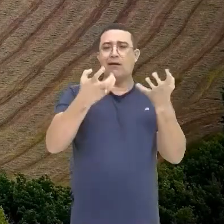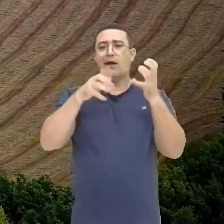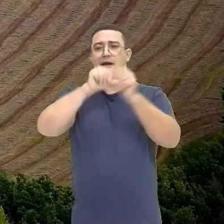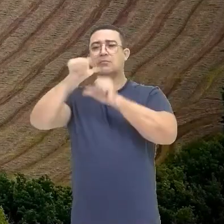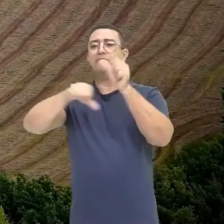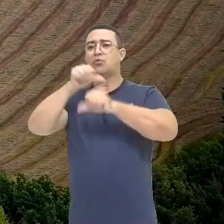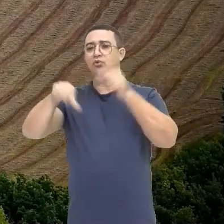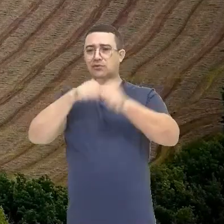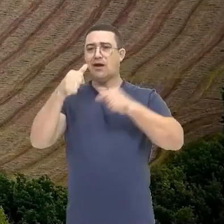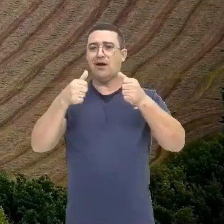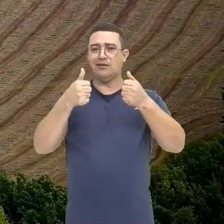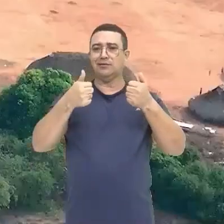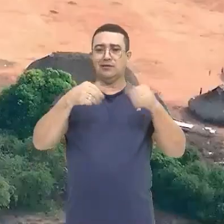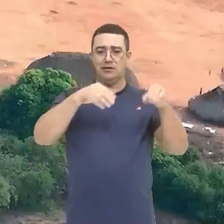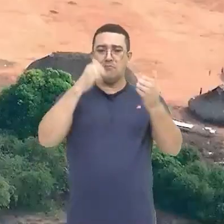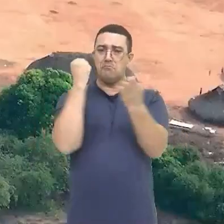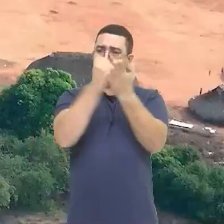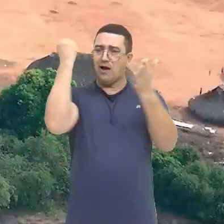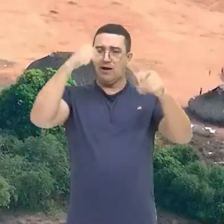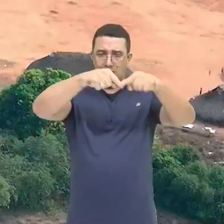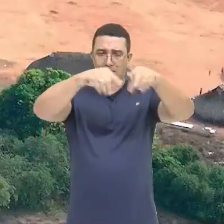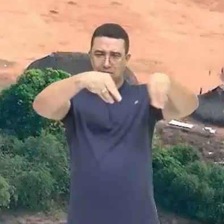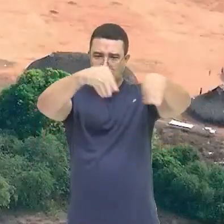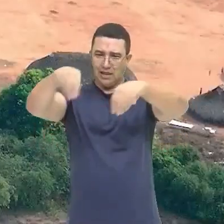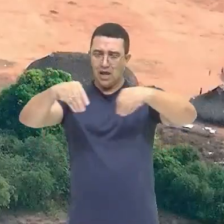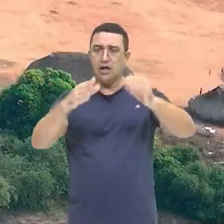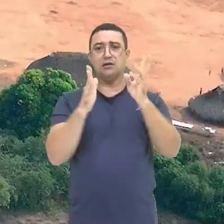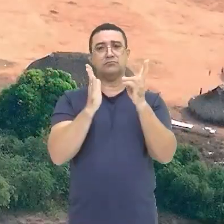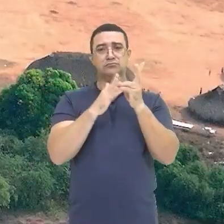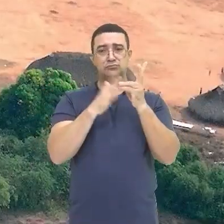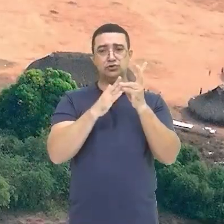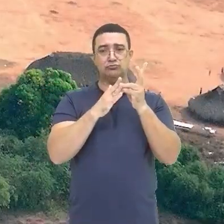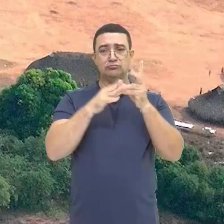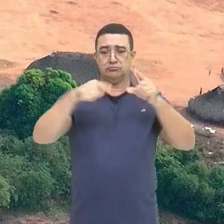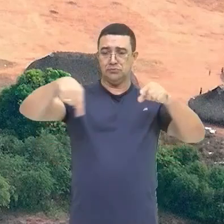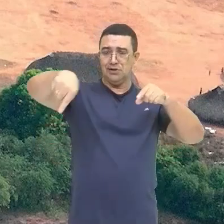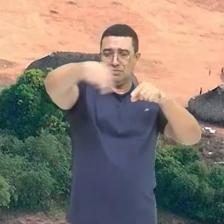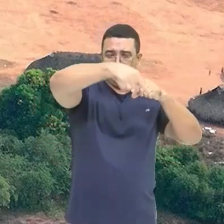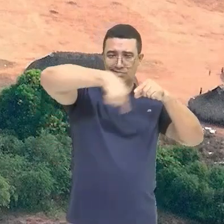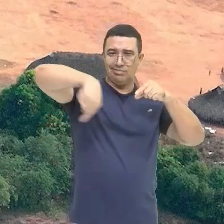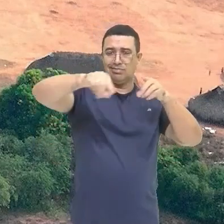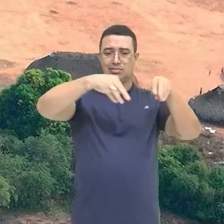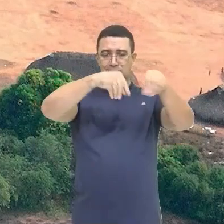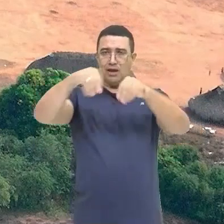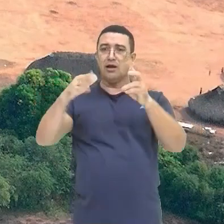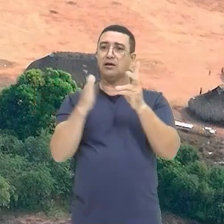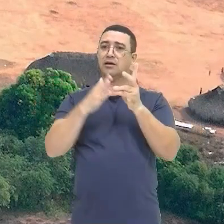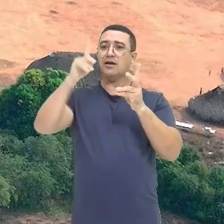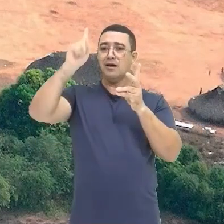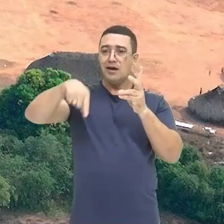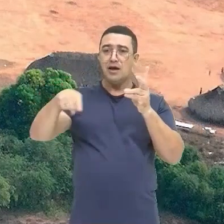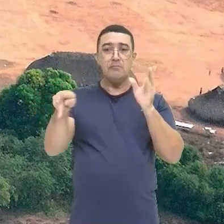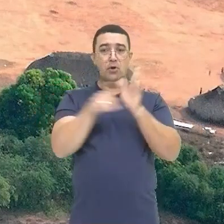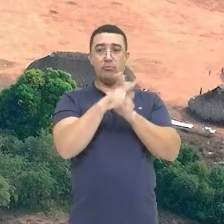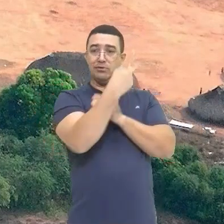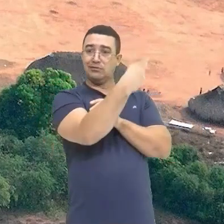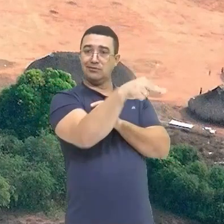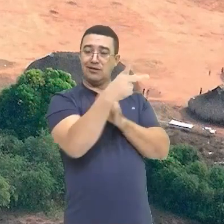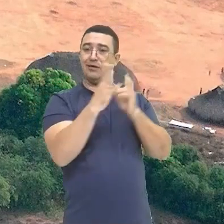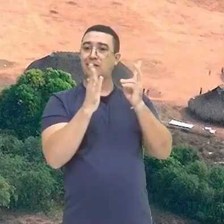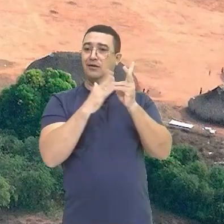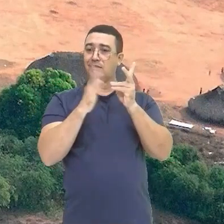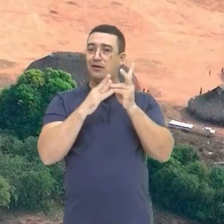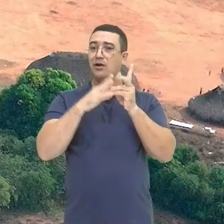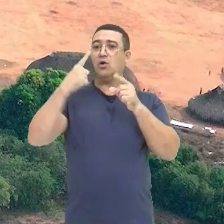demarcação De terras indígenas No Brasil A tese considera Terras indígenas Apenas aquelas Que estavam em posse Desses povos Na data da